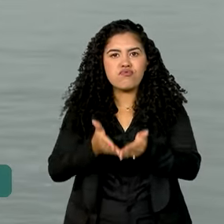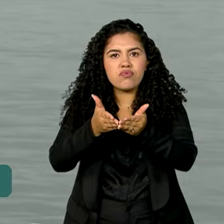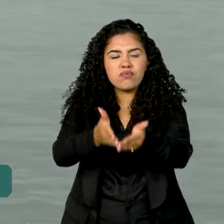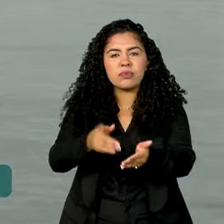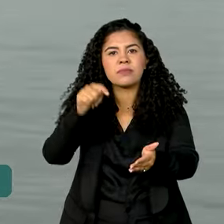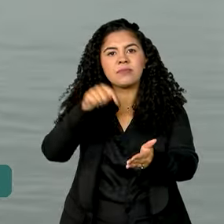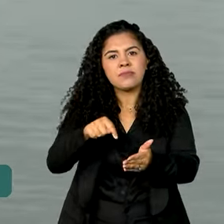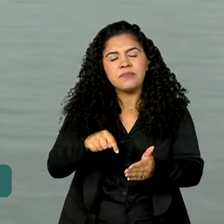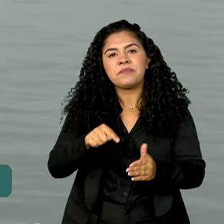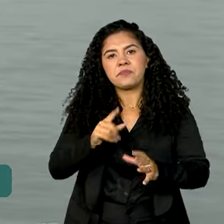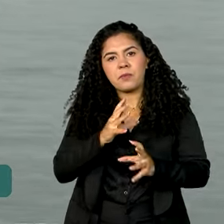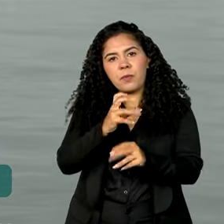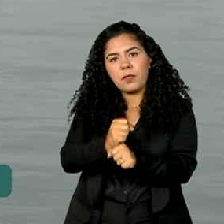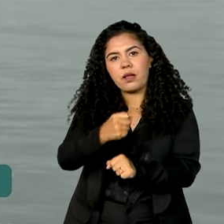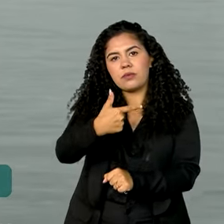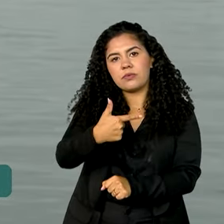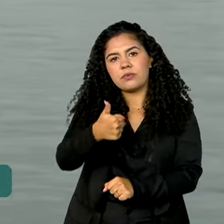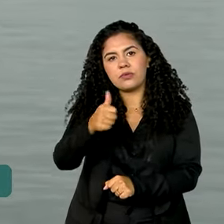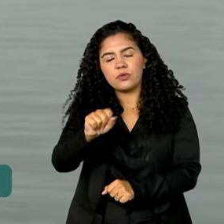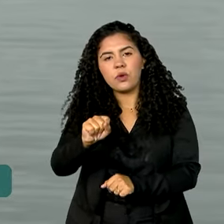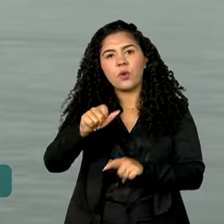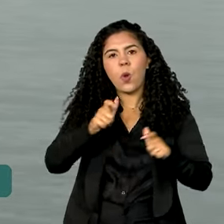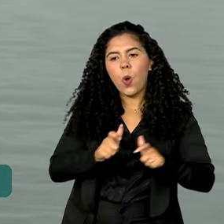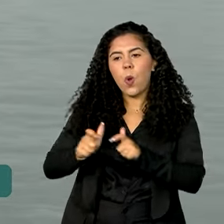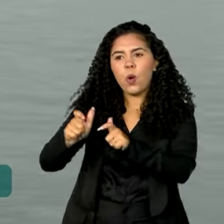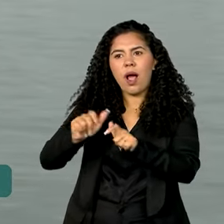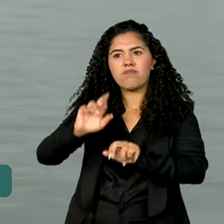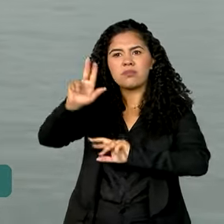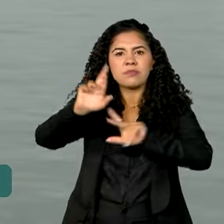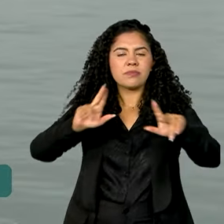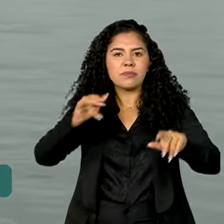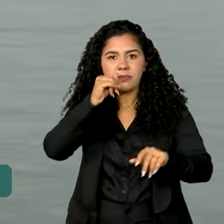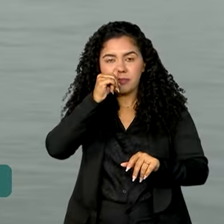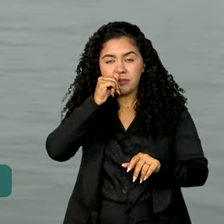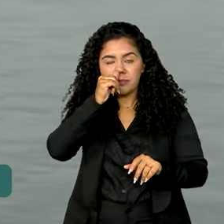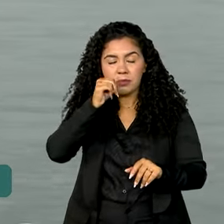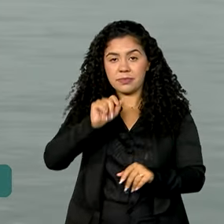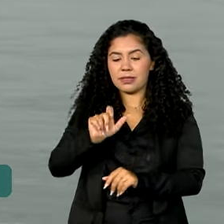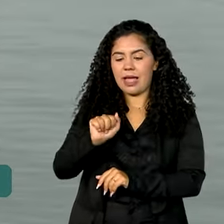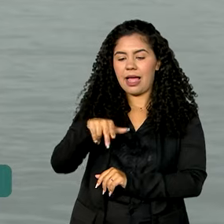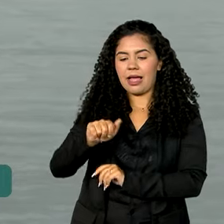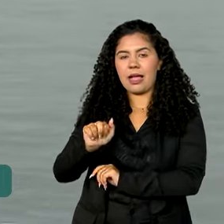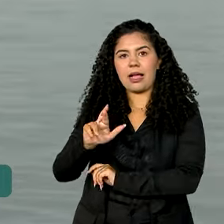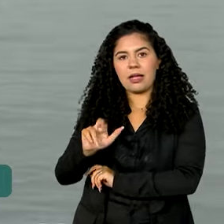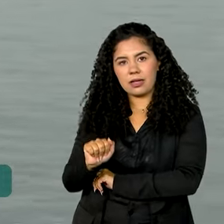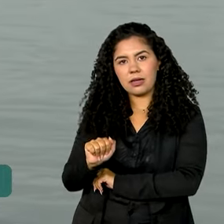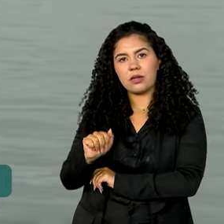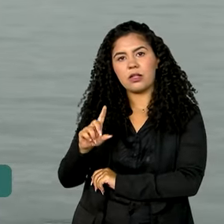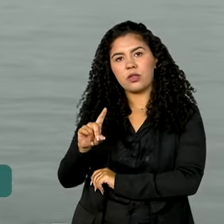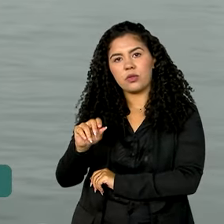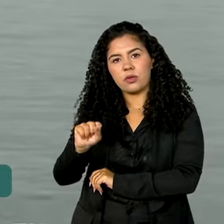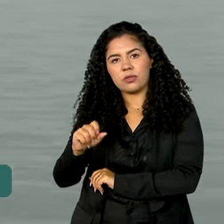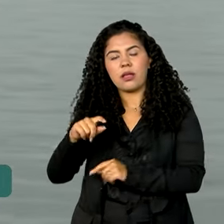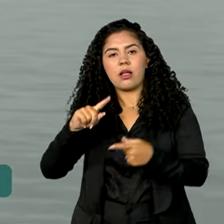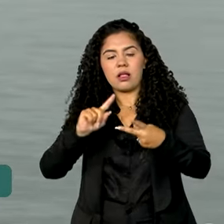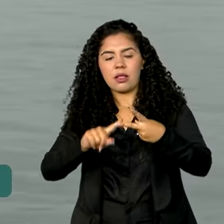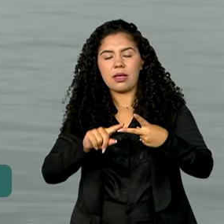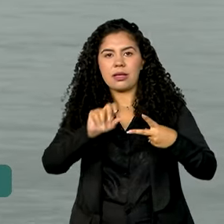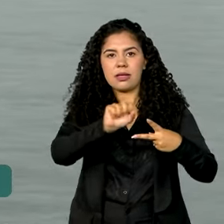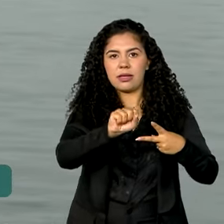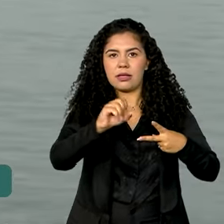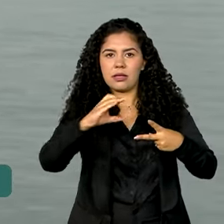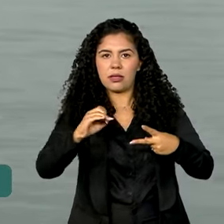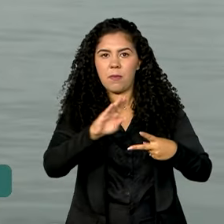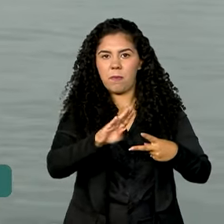roteiros em 18 destinos diferentes, que incluem aí Angra dos Reis, aqui no Rio de Janeiro, Balneário Camboriú, em Santa Catarina, e Ilha